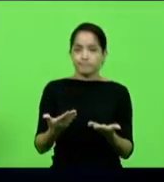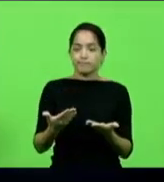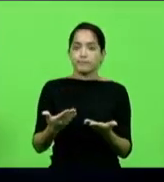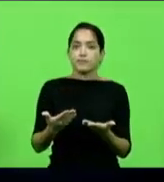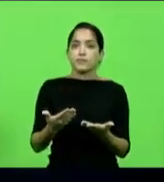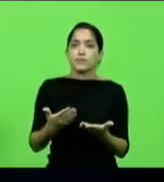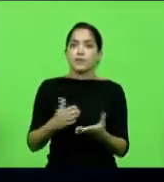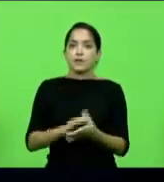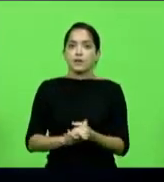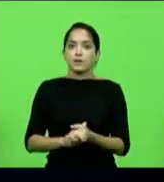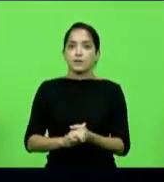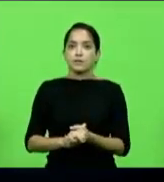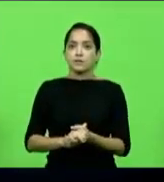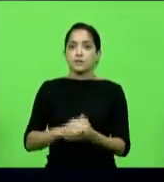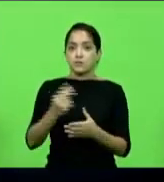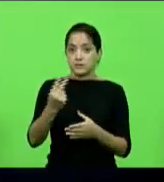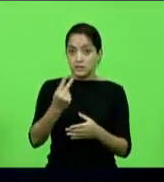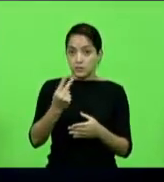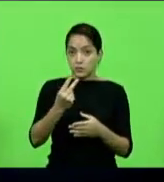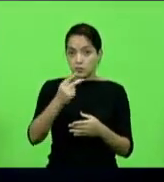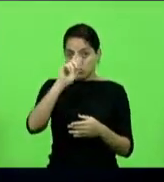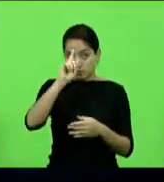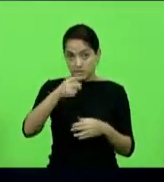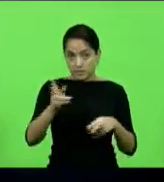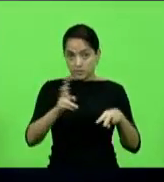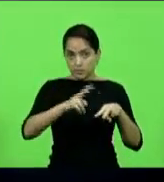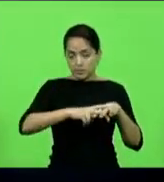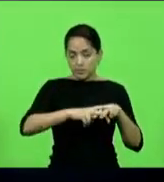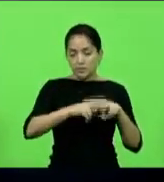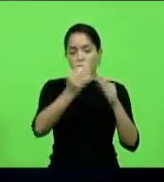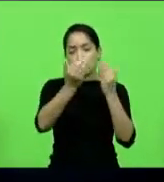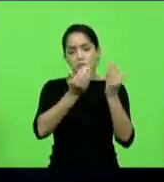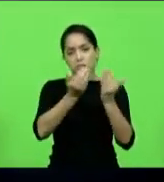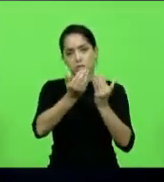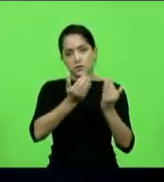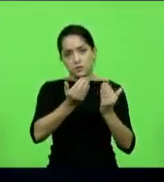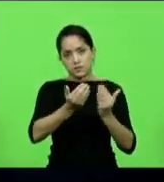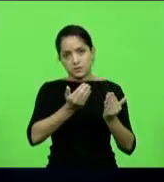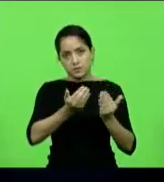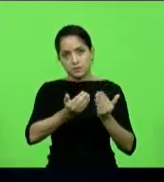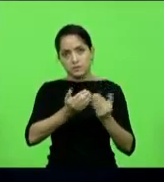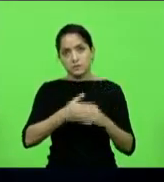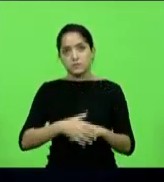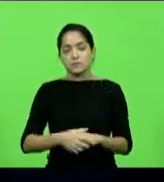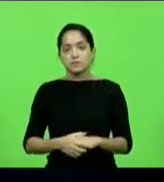com o segundo mandato de prisão, comecei a analisar os processos.